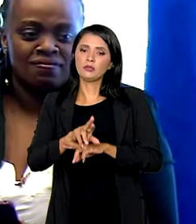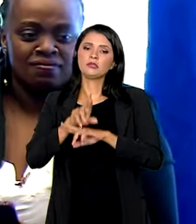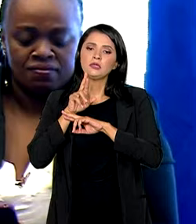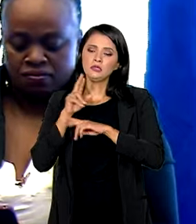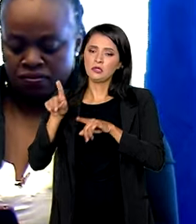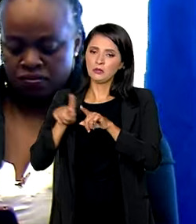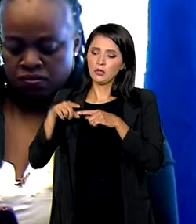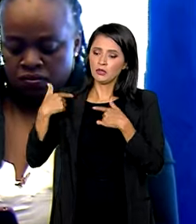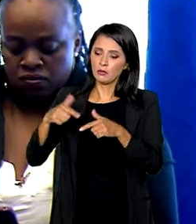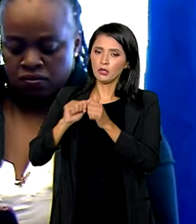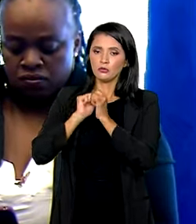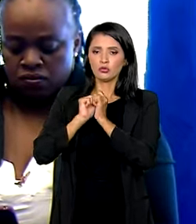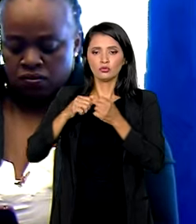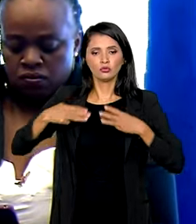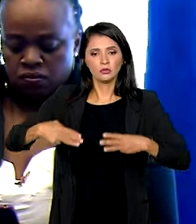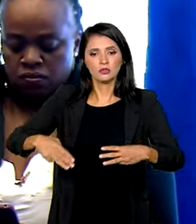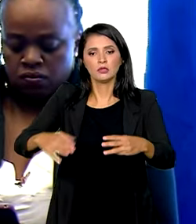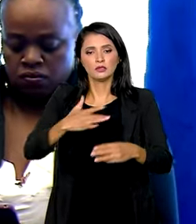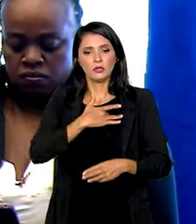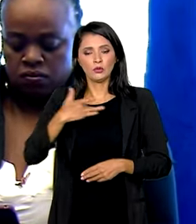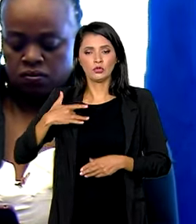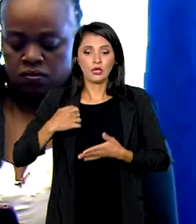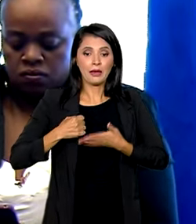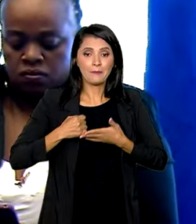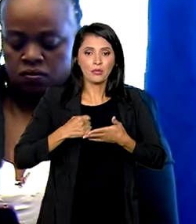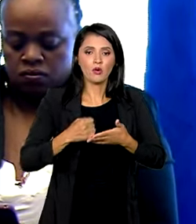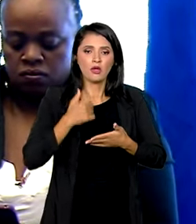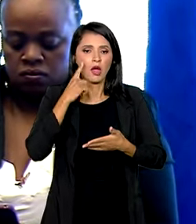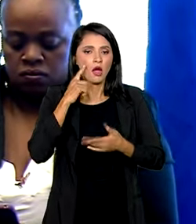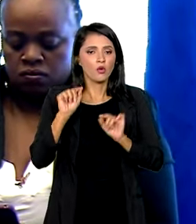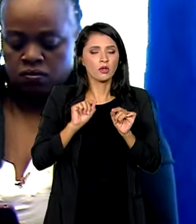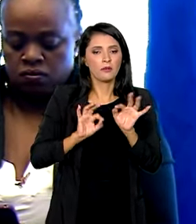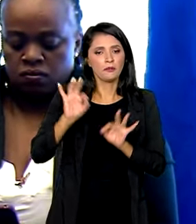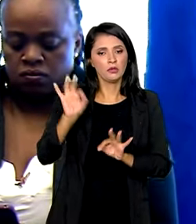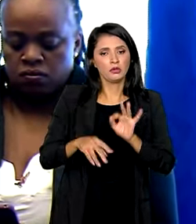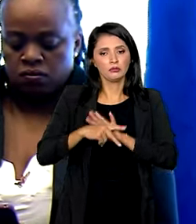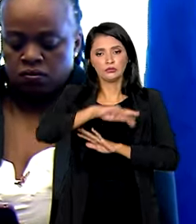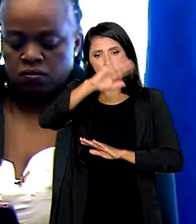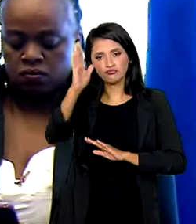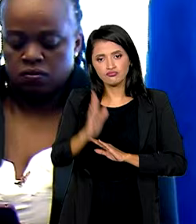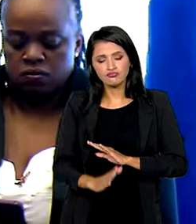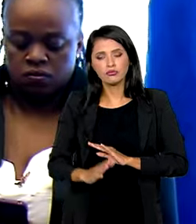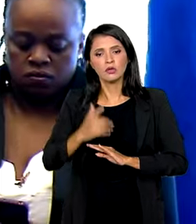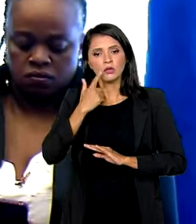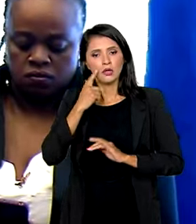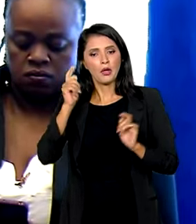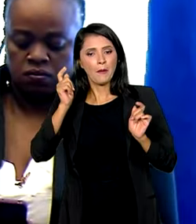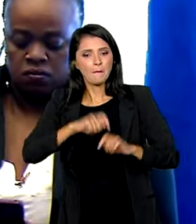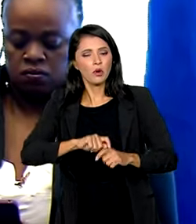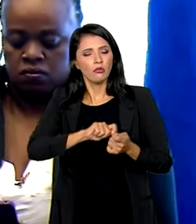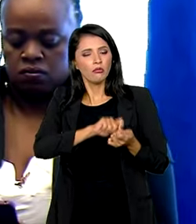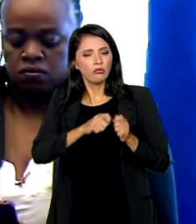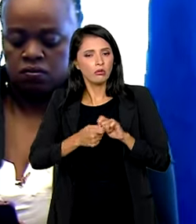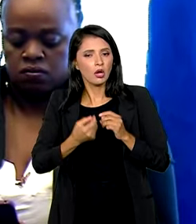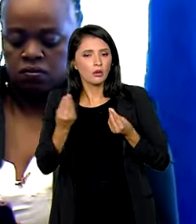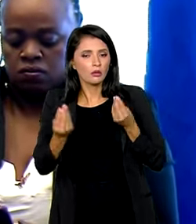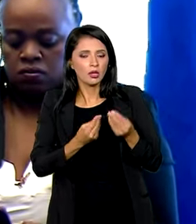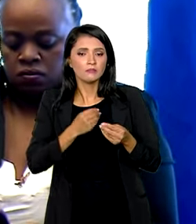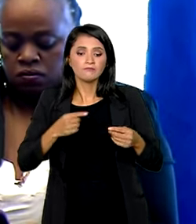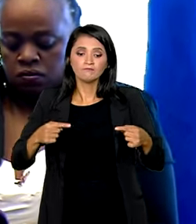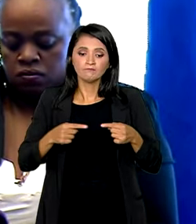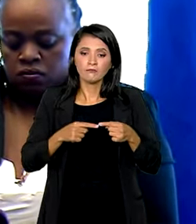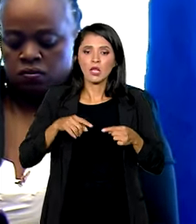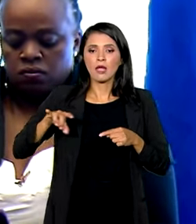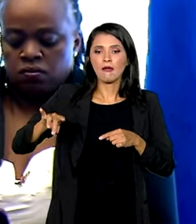Ministérios da Saúde para apoiar o desenvolvimento de planos nacionais que possam adaptar para a realidade